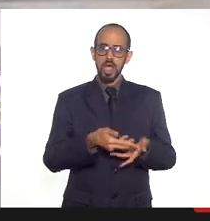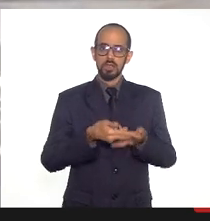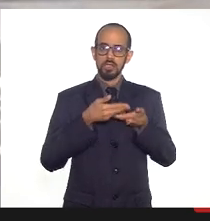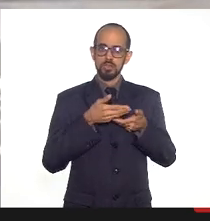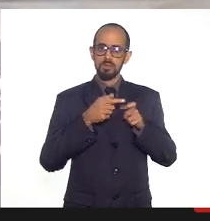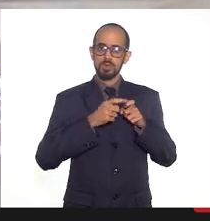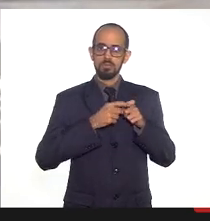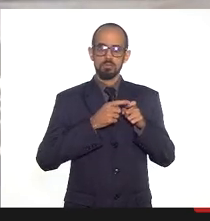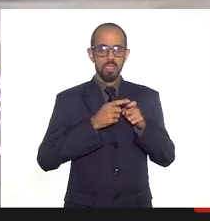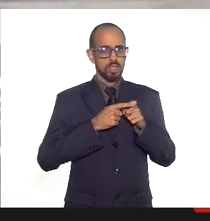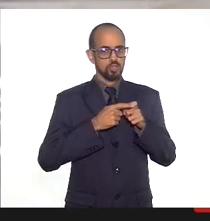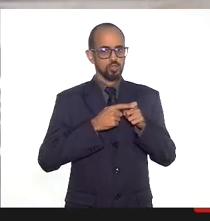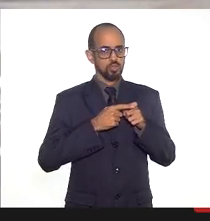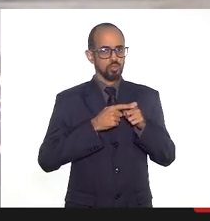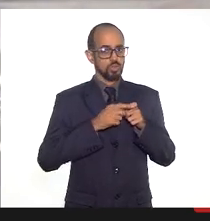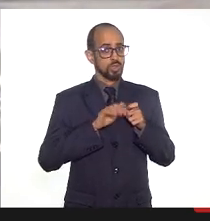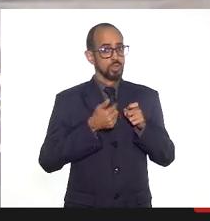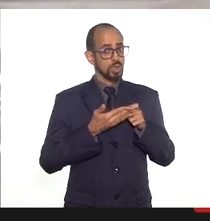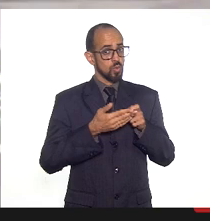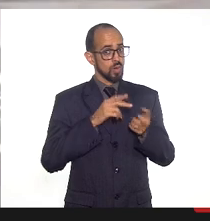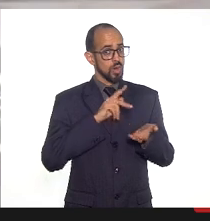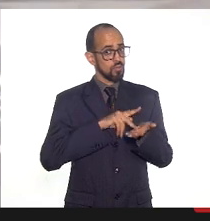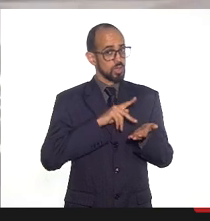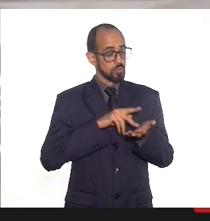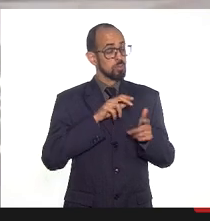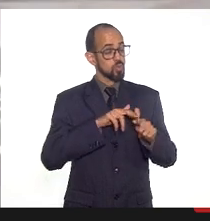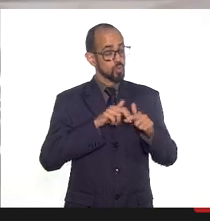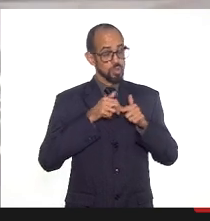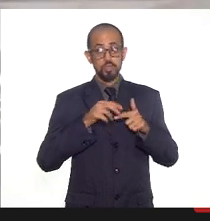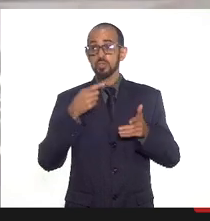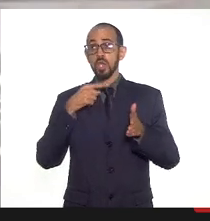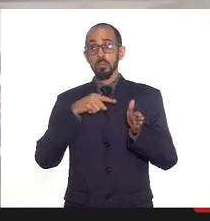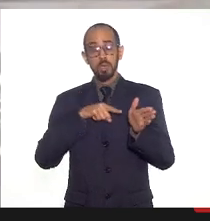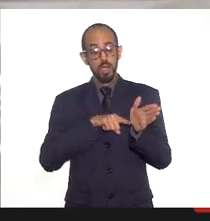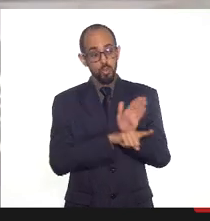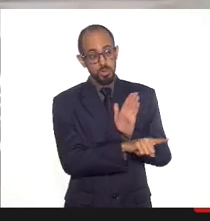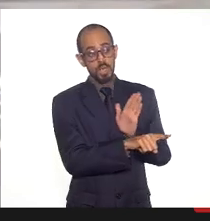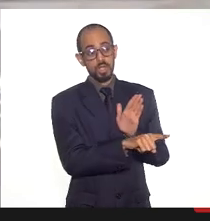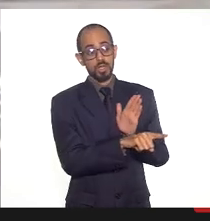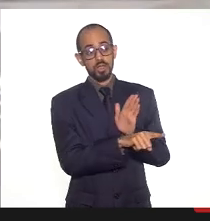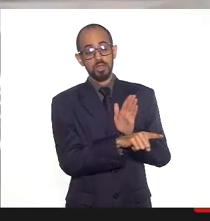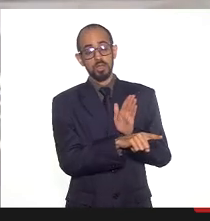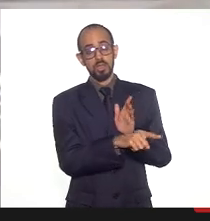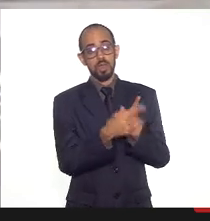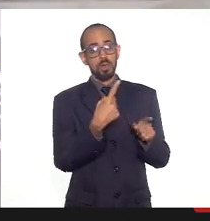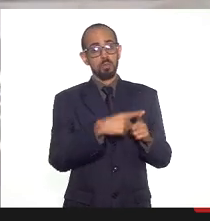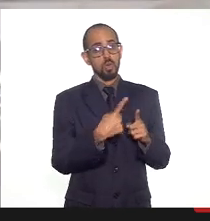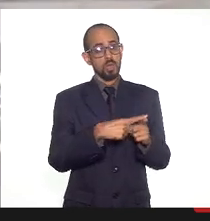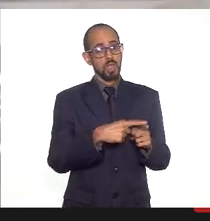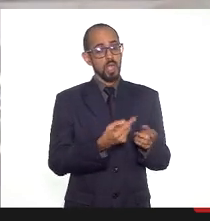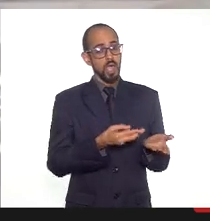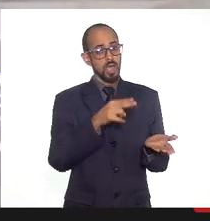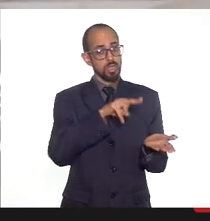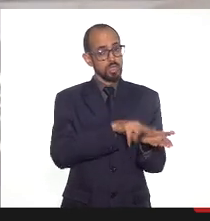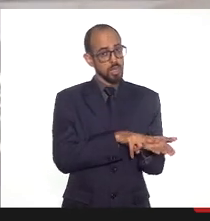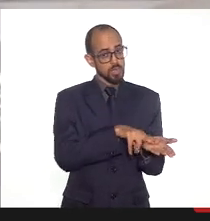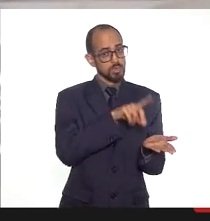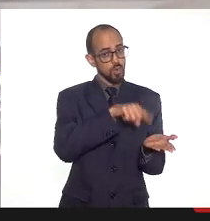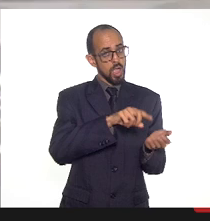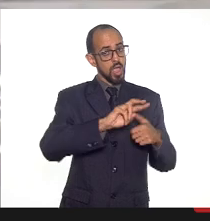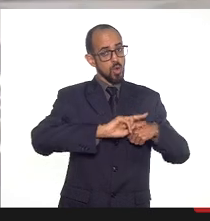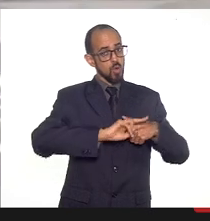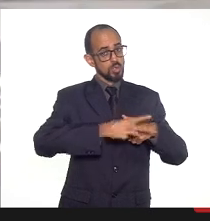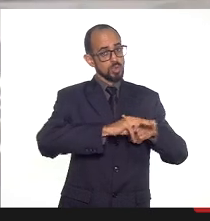atendimento, consulta. Então, na verdade, por isso que eu fiz essa pergunta, por conta que eu acho que a internação era consequência de um bom